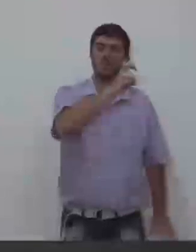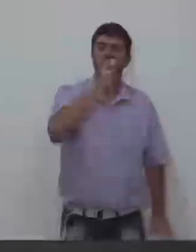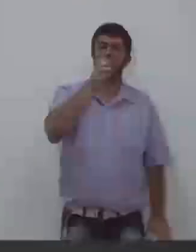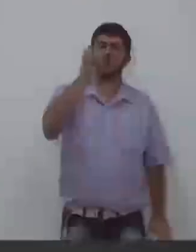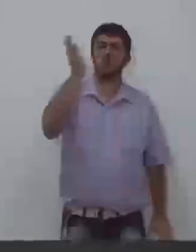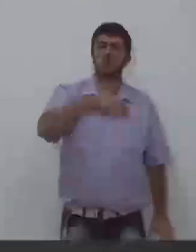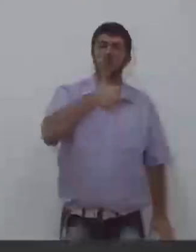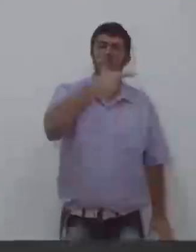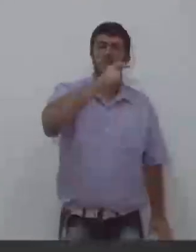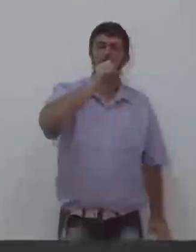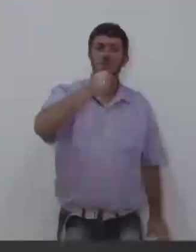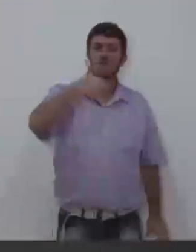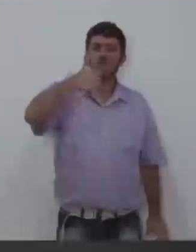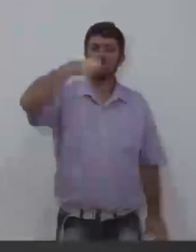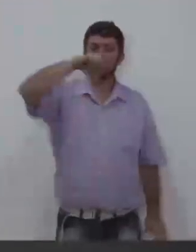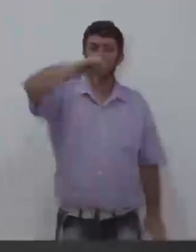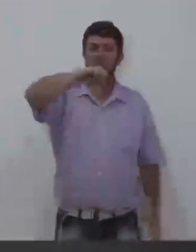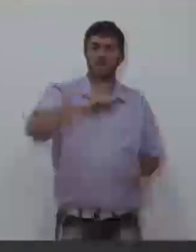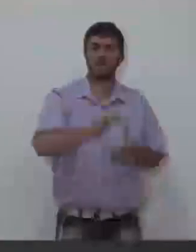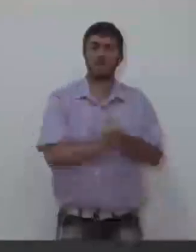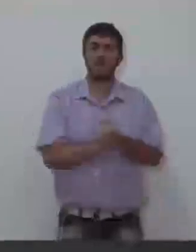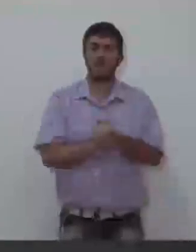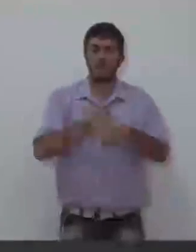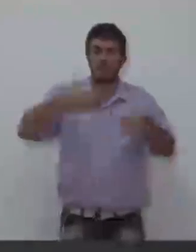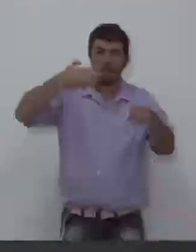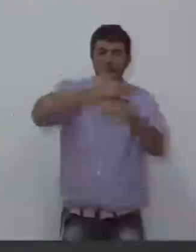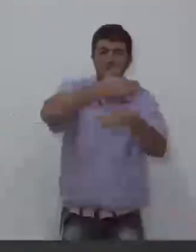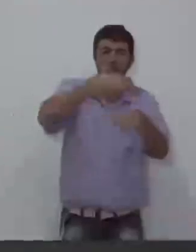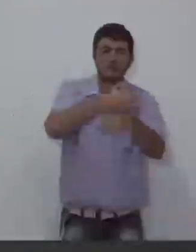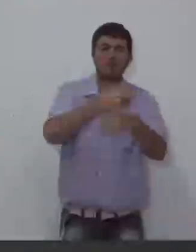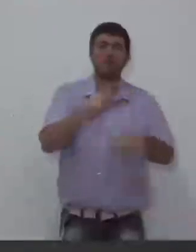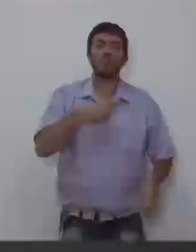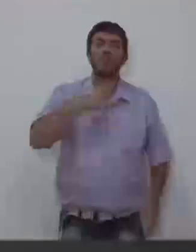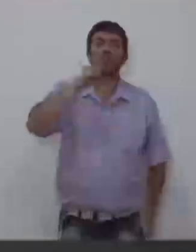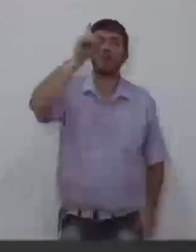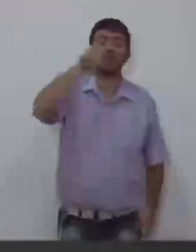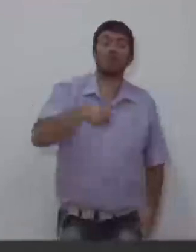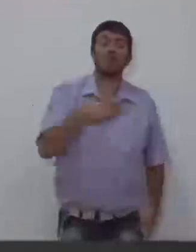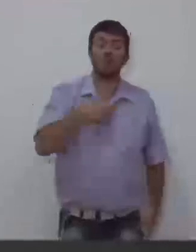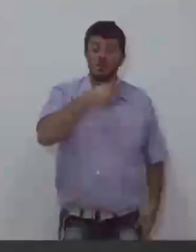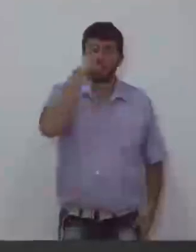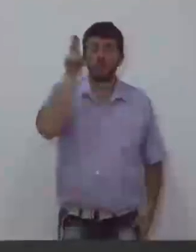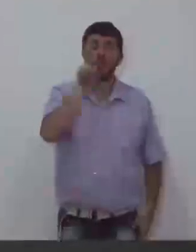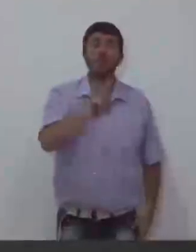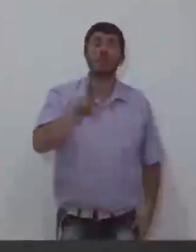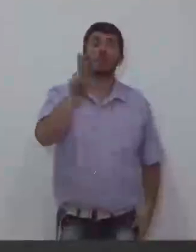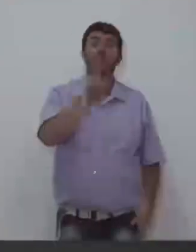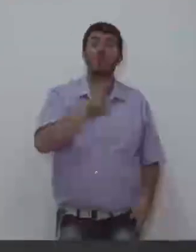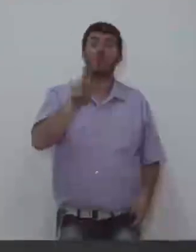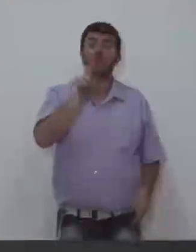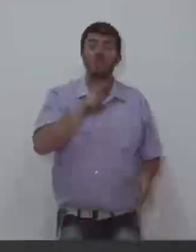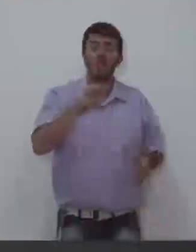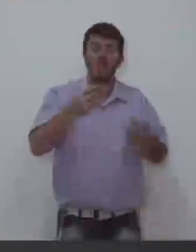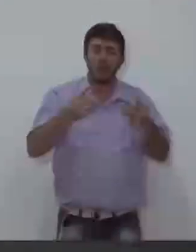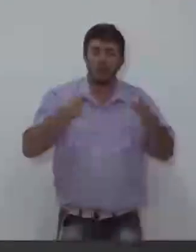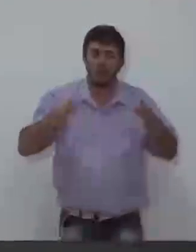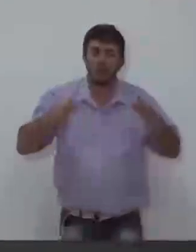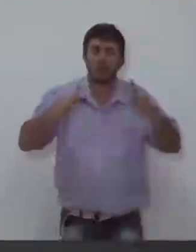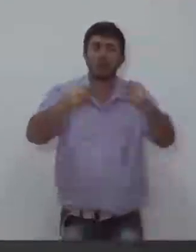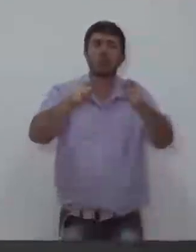a sua participação, proteção e defesa dos direitos do usuário dos serviços públicos da Administração Pública Municipal,